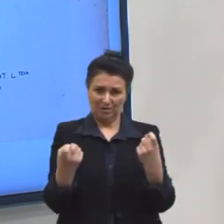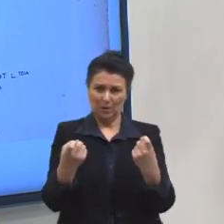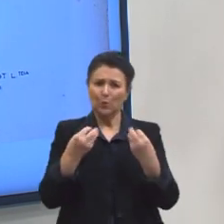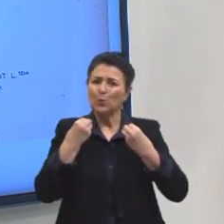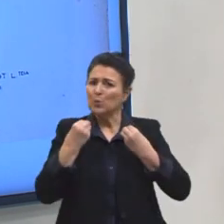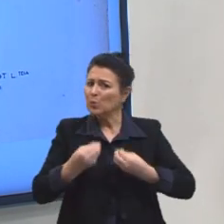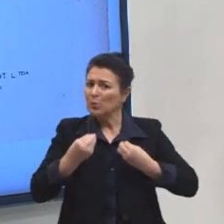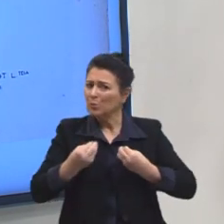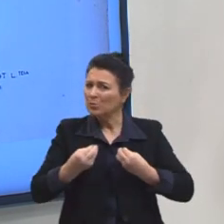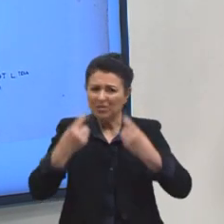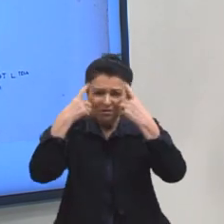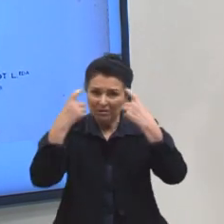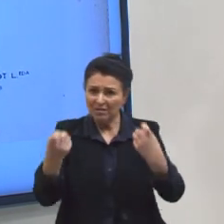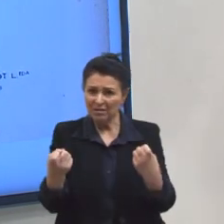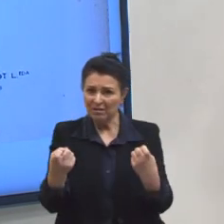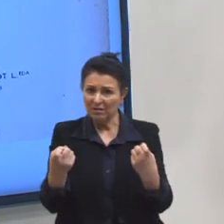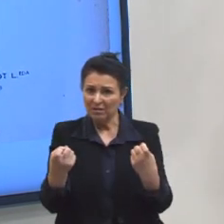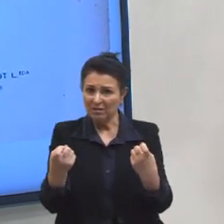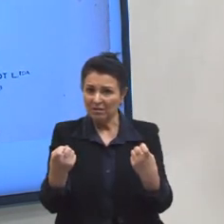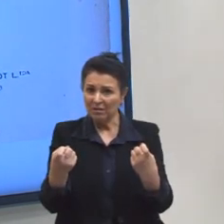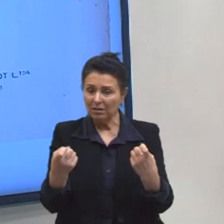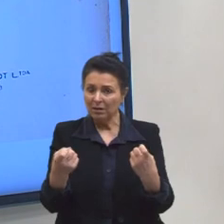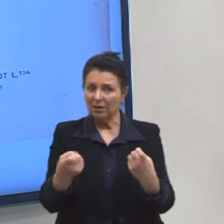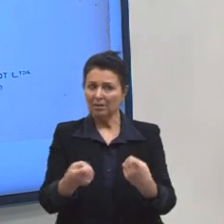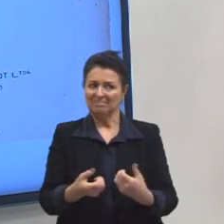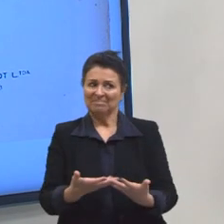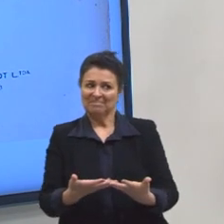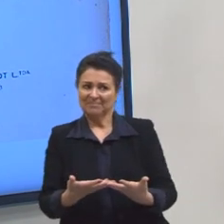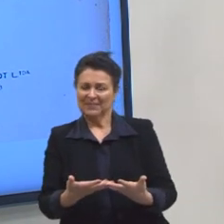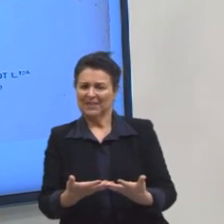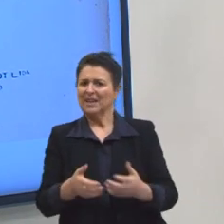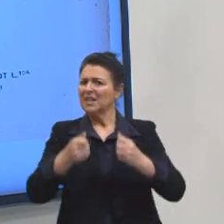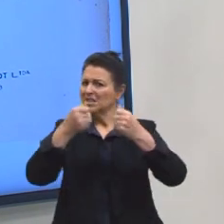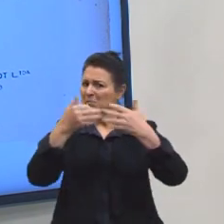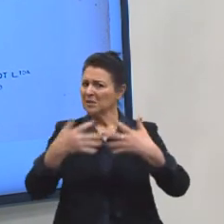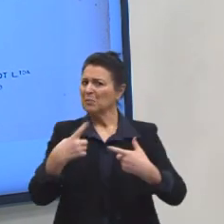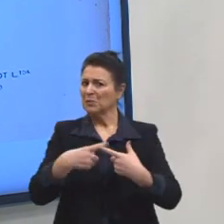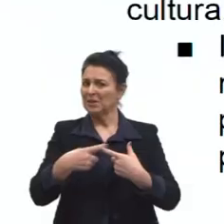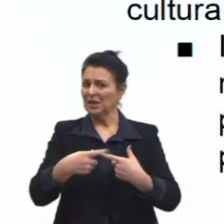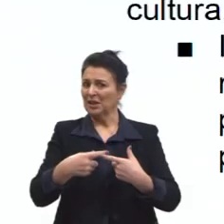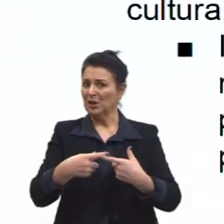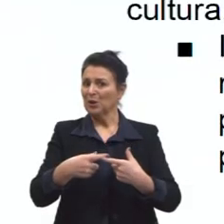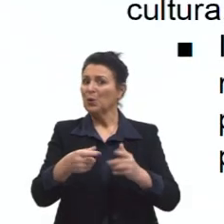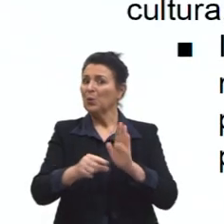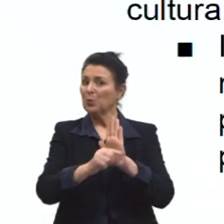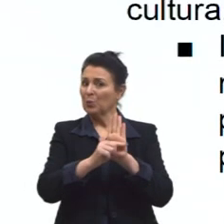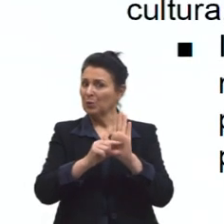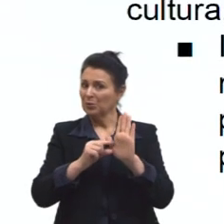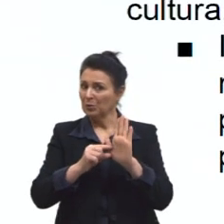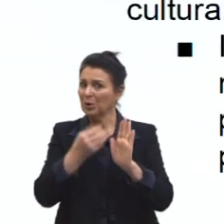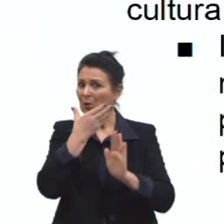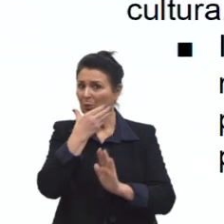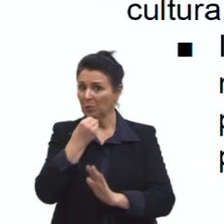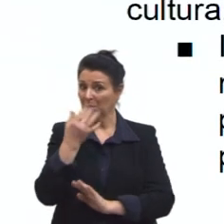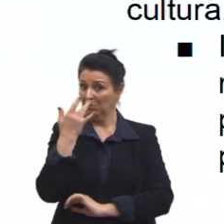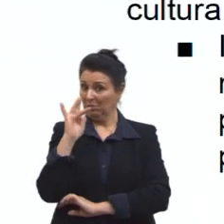Será que ele não fala isso também porque ele era um homem branco? Então, vou ler esse trechinho para vocês, para ver o que vocês acham.